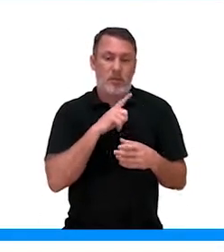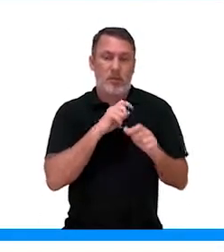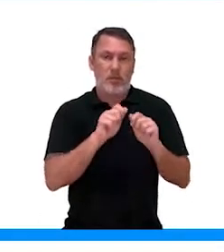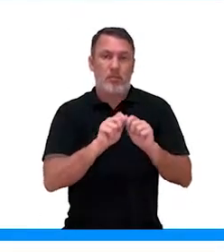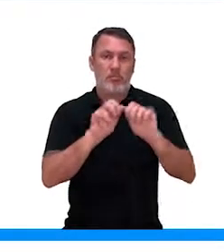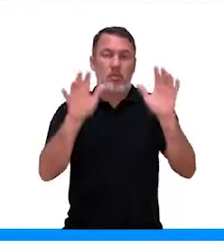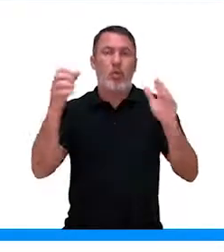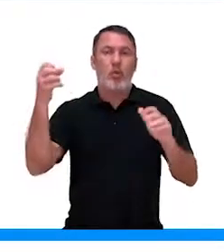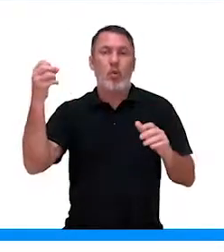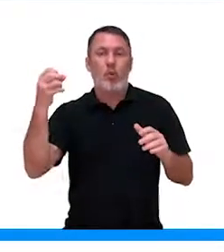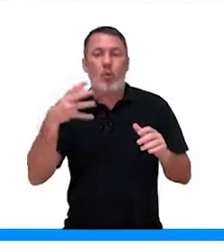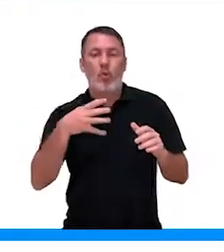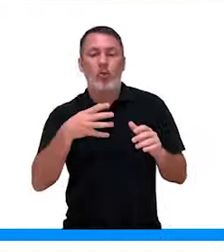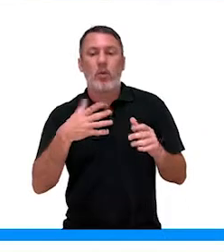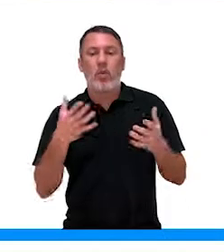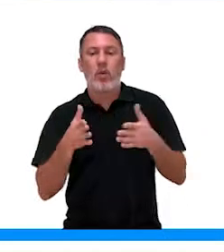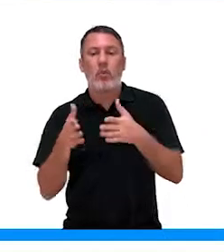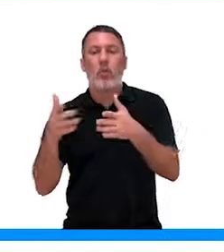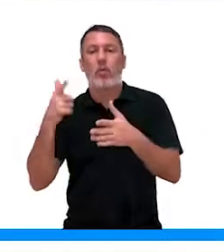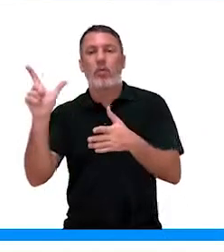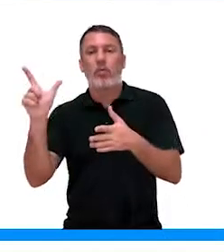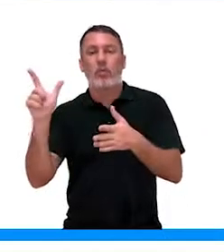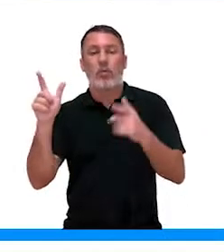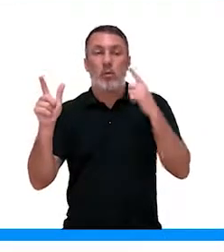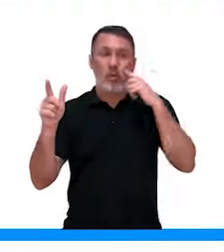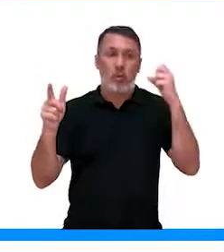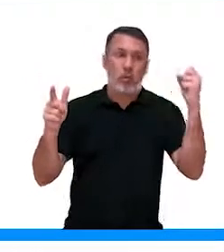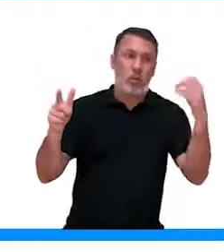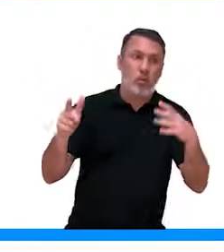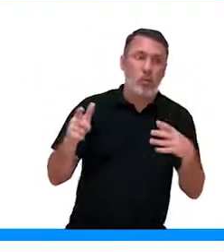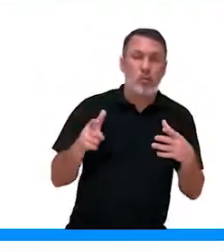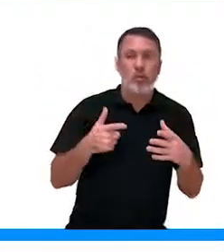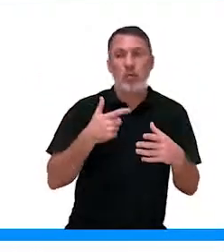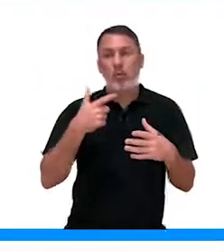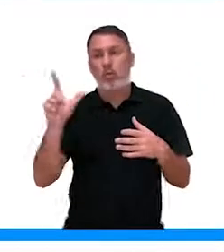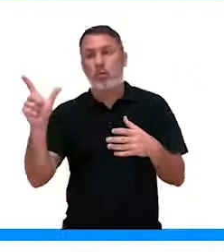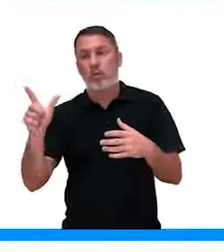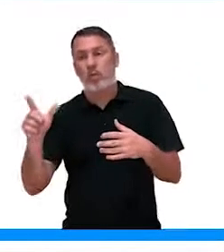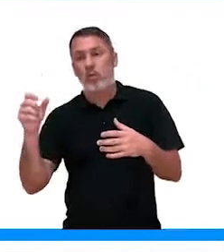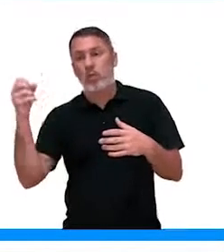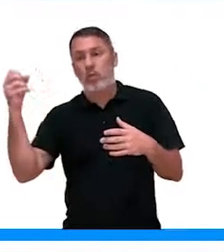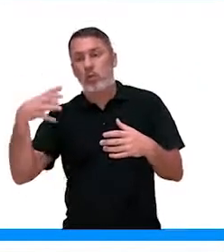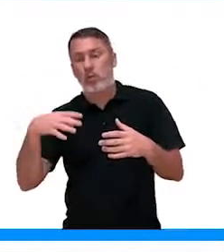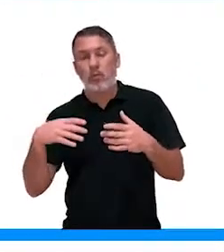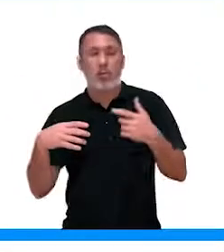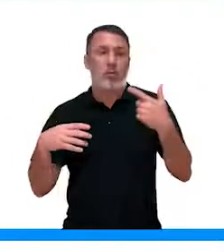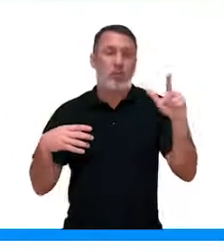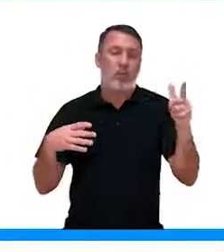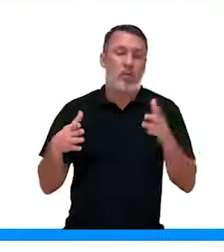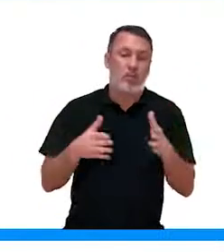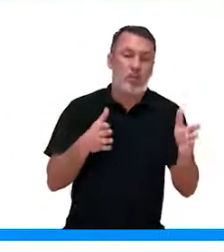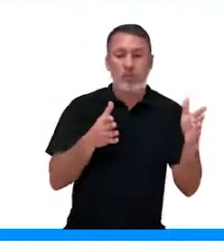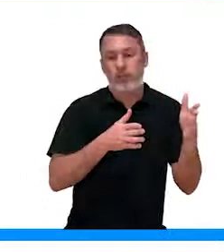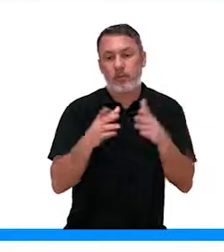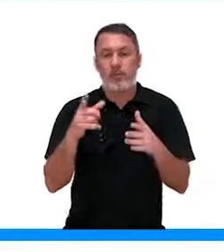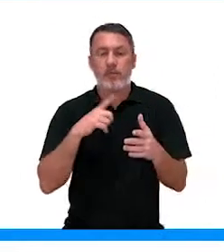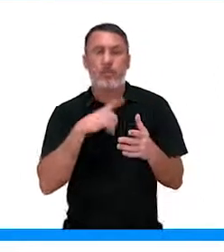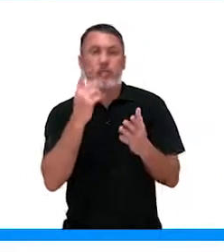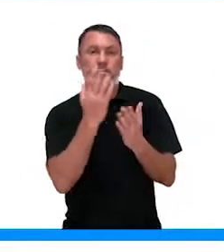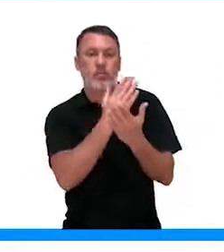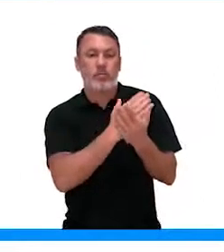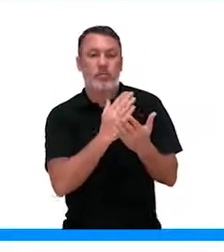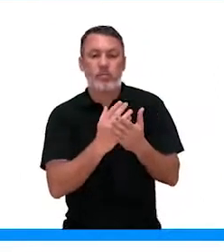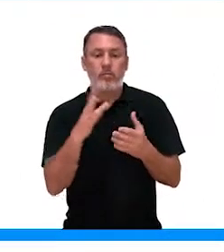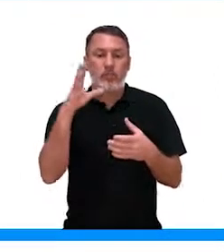essa, a direção da luz, né? Ele vai na direção oposta. Então, olha lá, no nosso movimento que a gente tem da alxina. Ela foi para uma